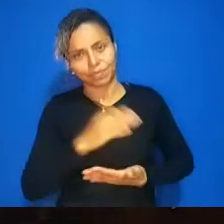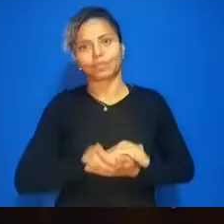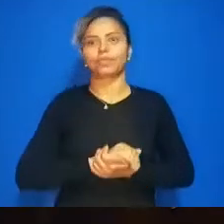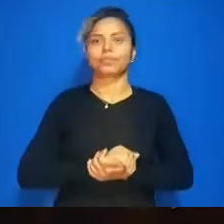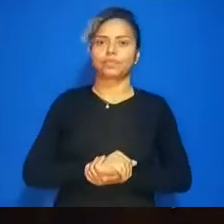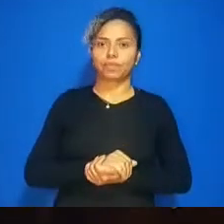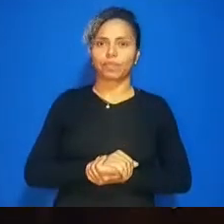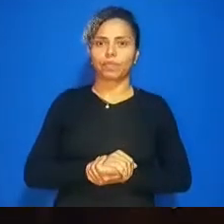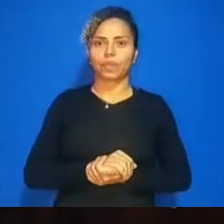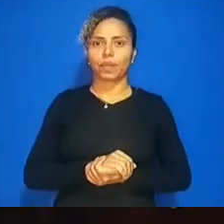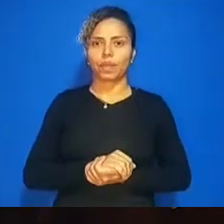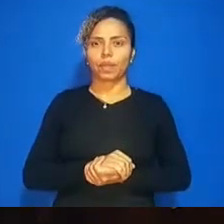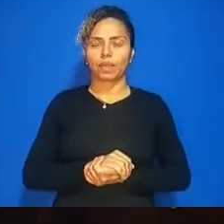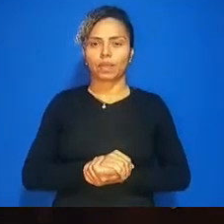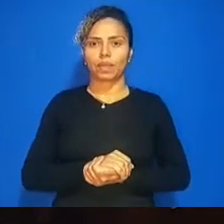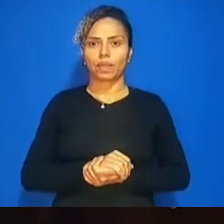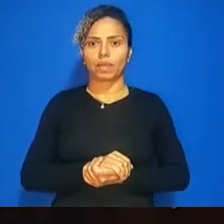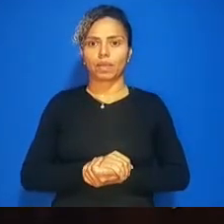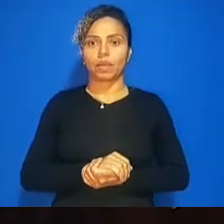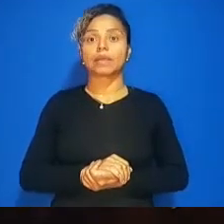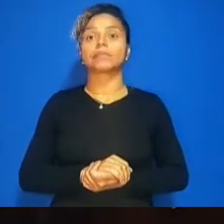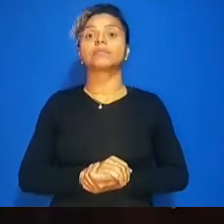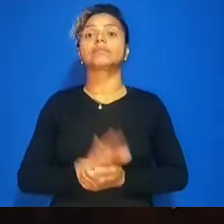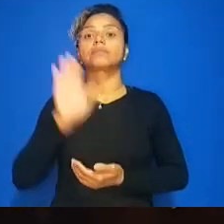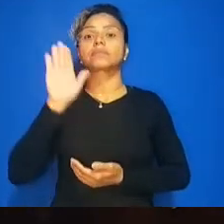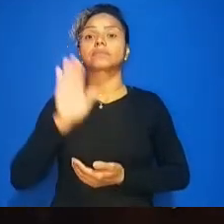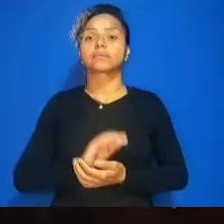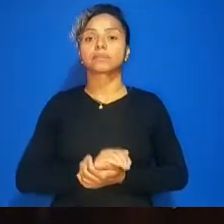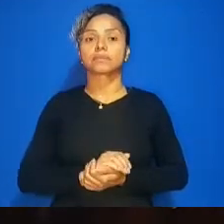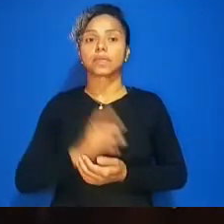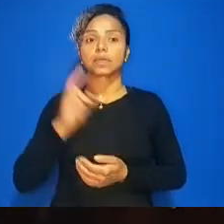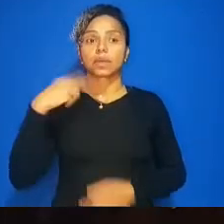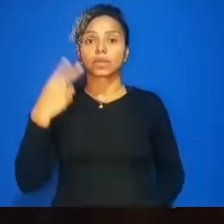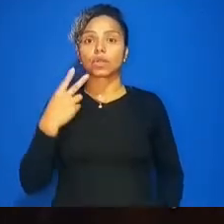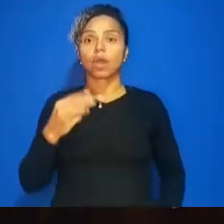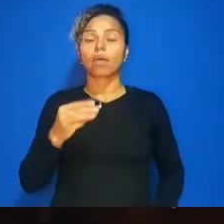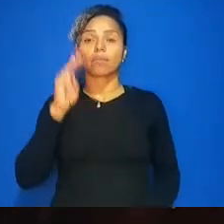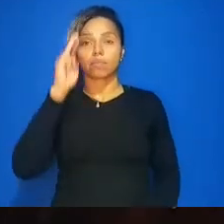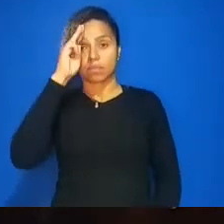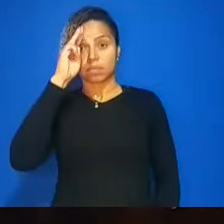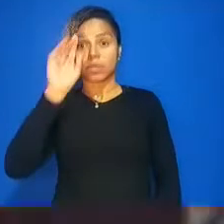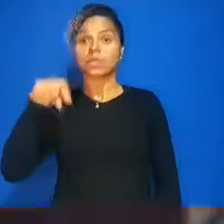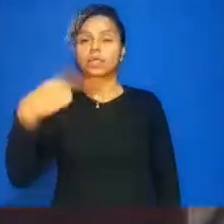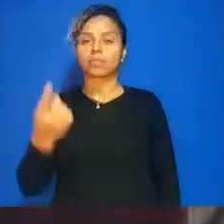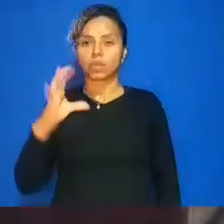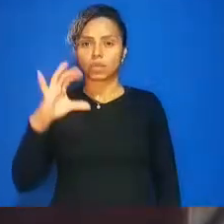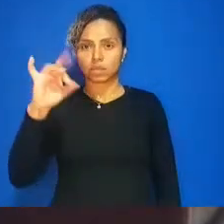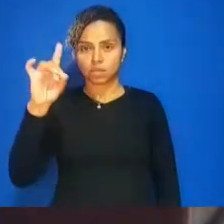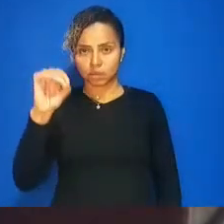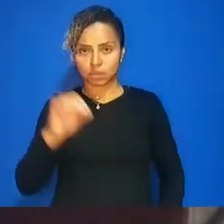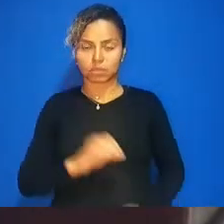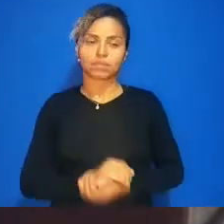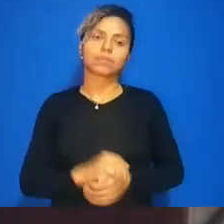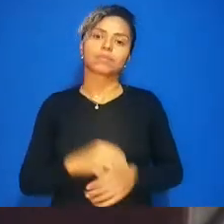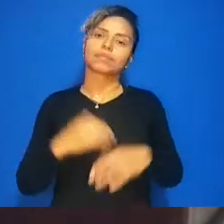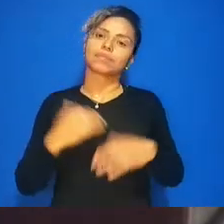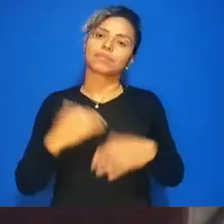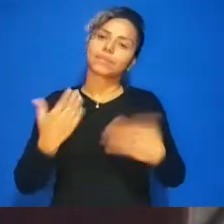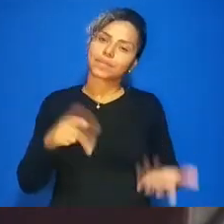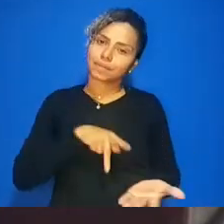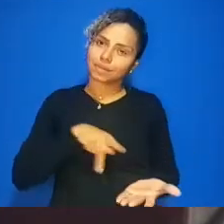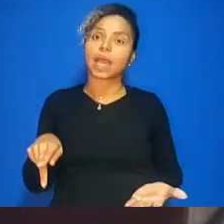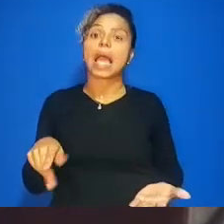pela ordem vereador professor Newton Militão depois vereador Cido Reis senhor presidente só comentando o vereador me falou